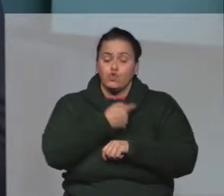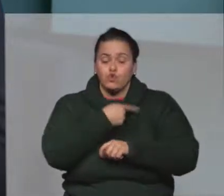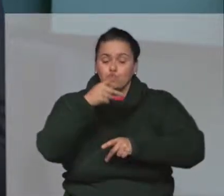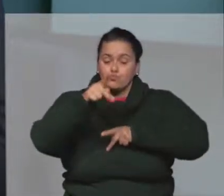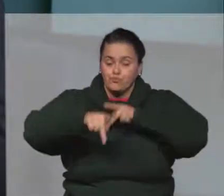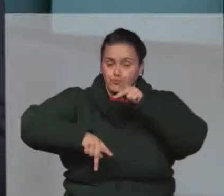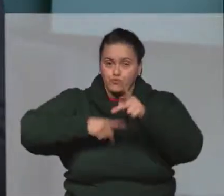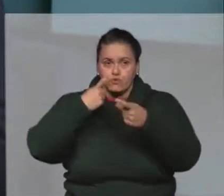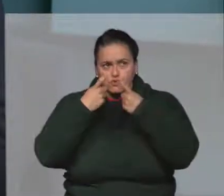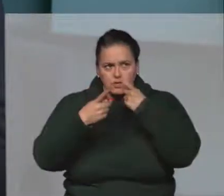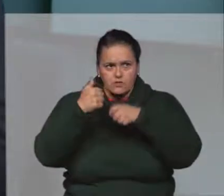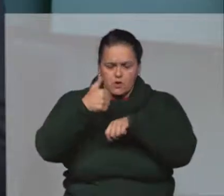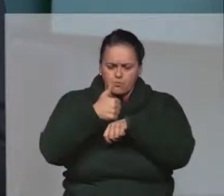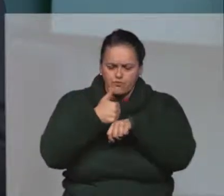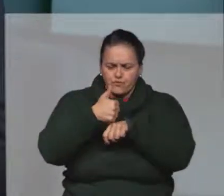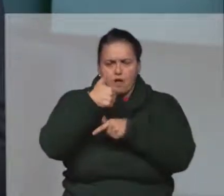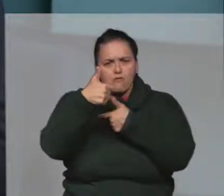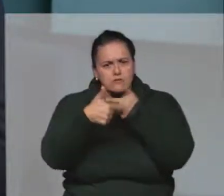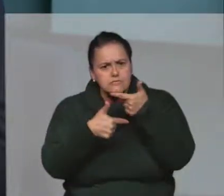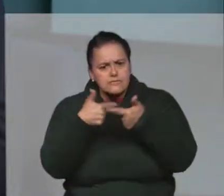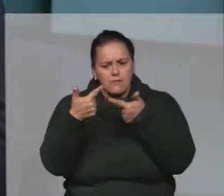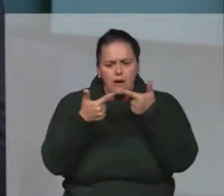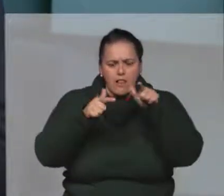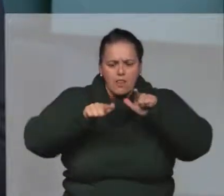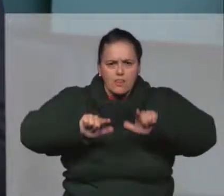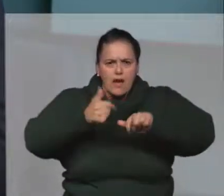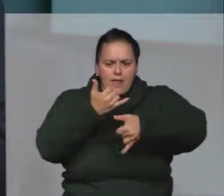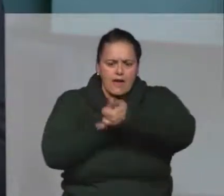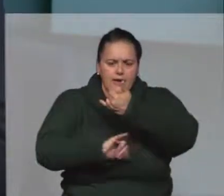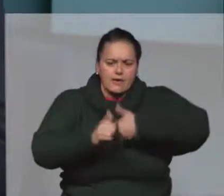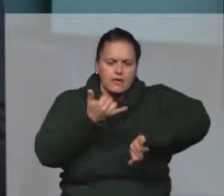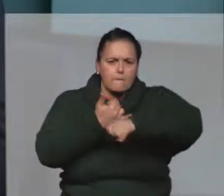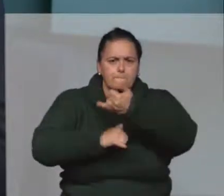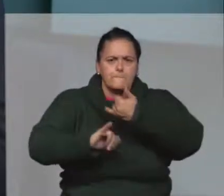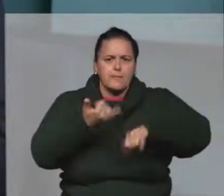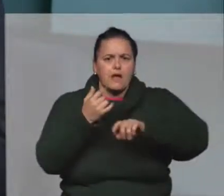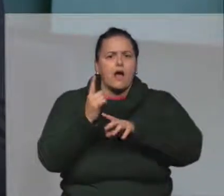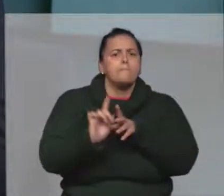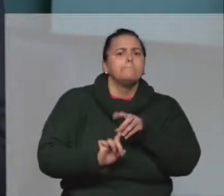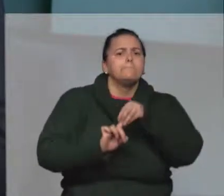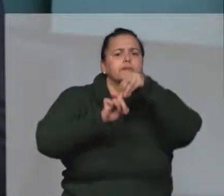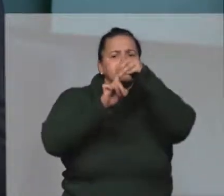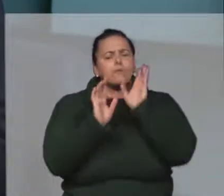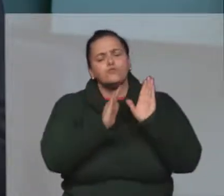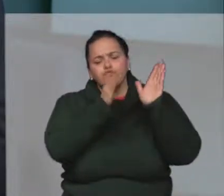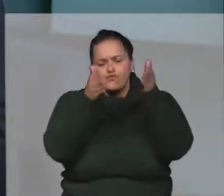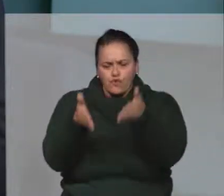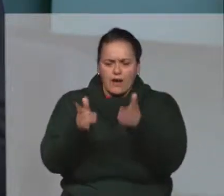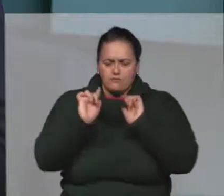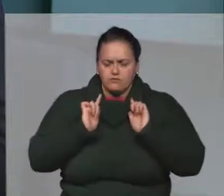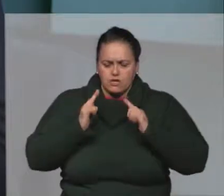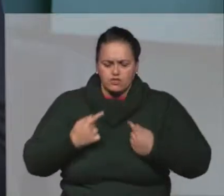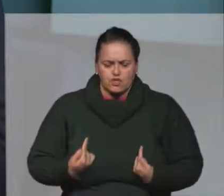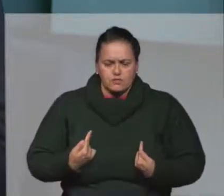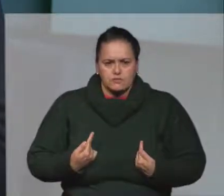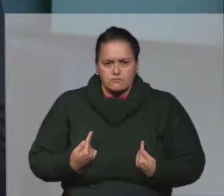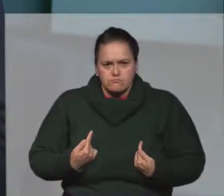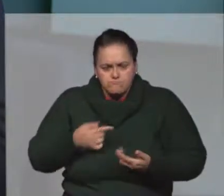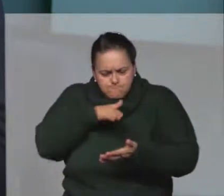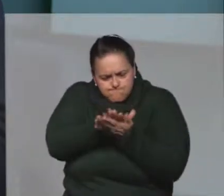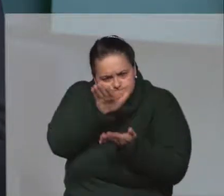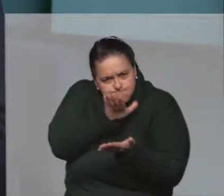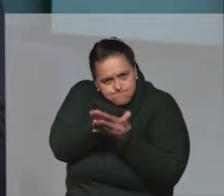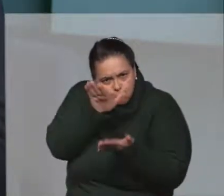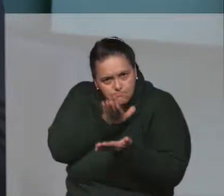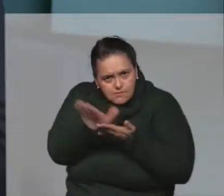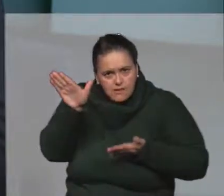o nosso público de interesse são os profissionais que trabalham na área química e petroquímica e principalmente focado na gestão de operações,